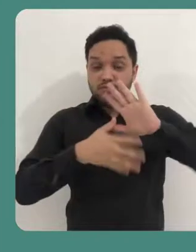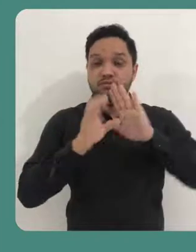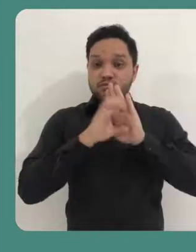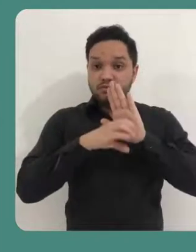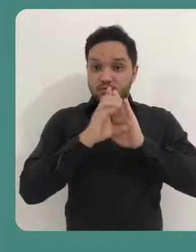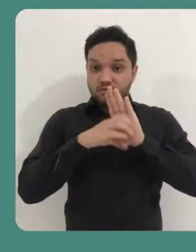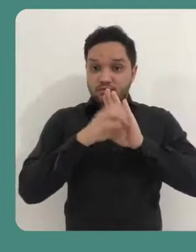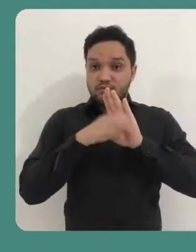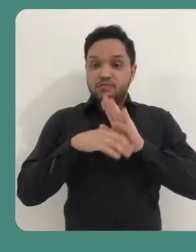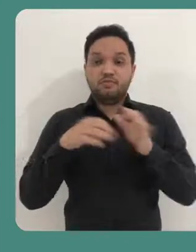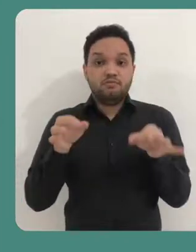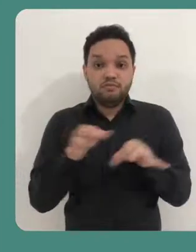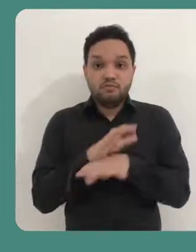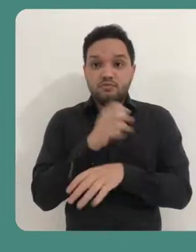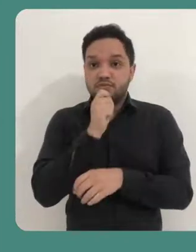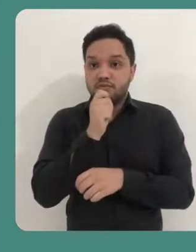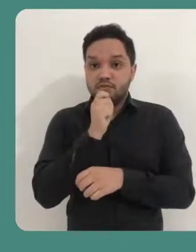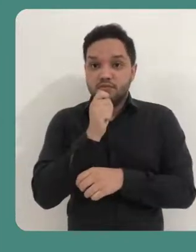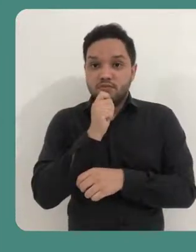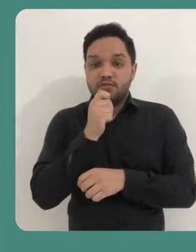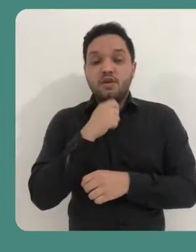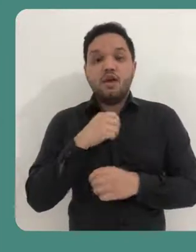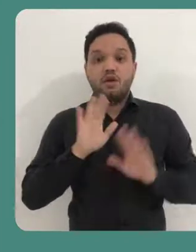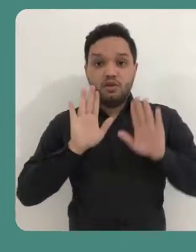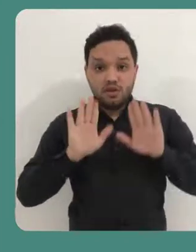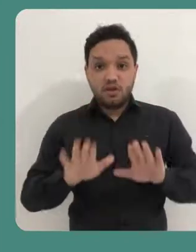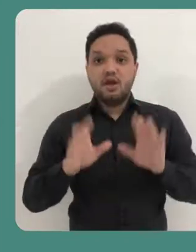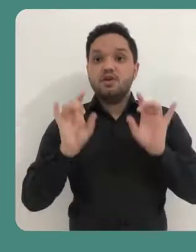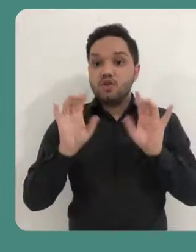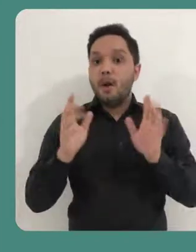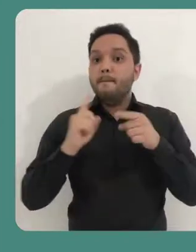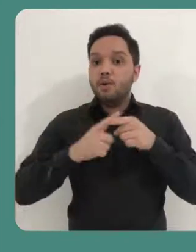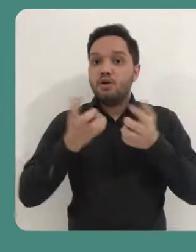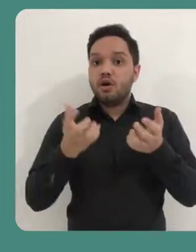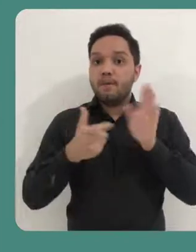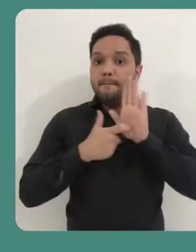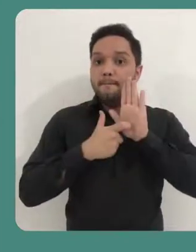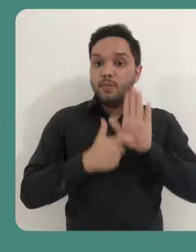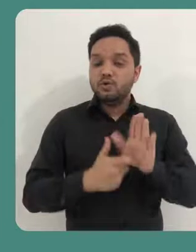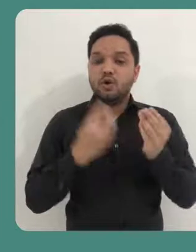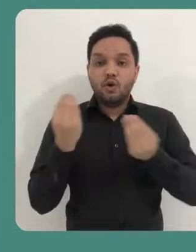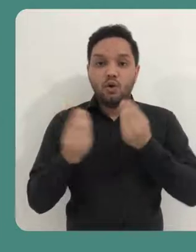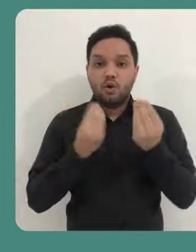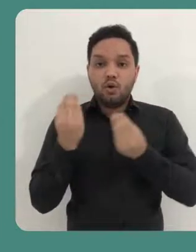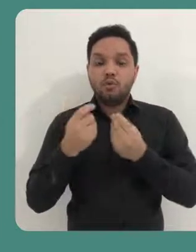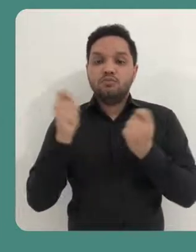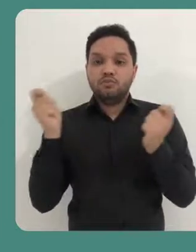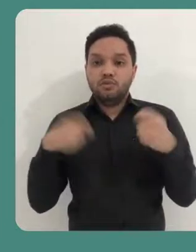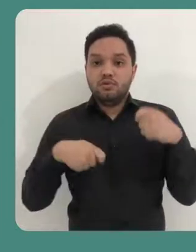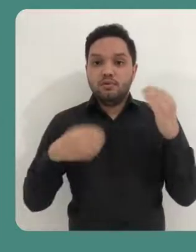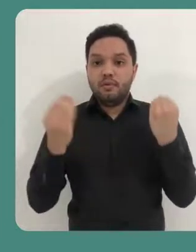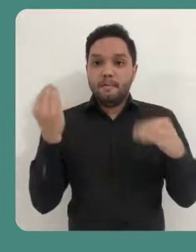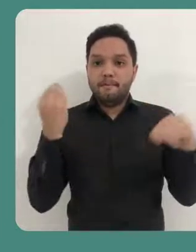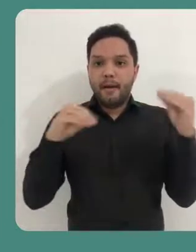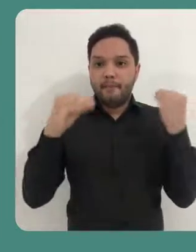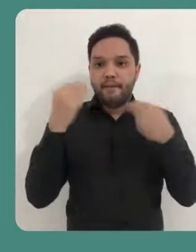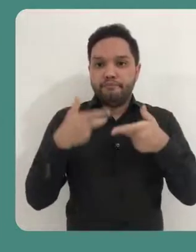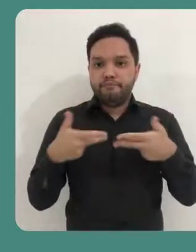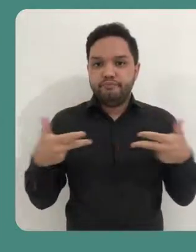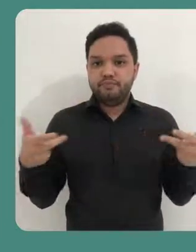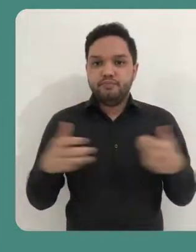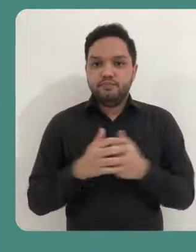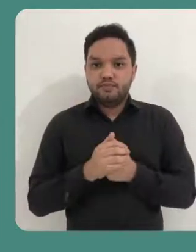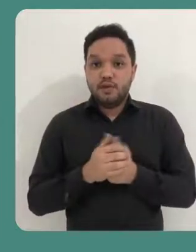mapa conceitual ele está em elaboração, eu deixei ele assim de propósito, para demonstrar para vocês então como que a gente pode inserir